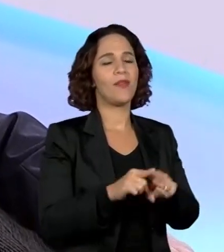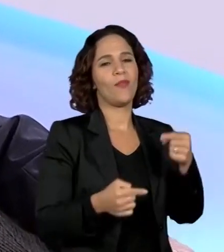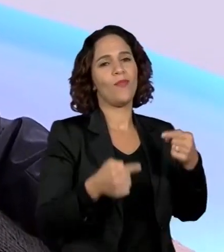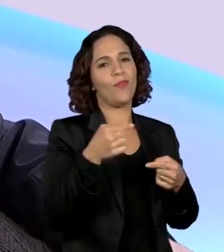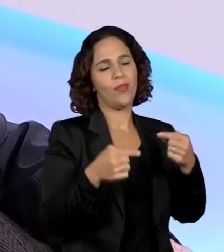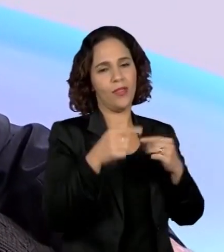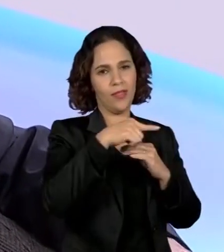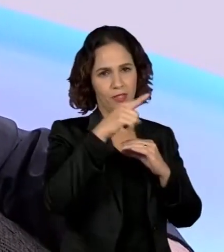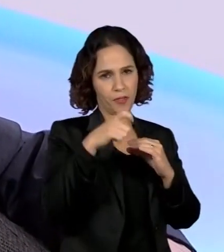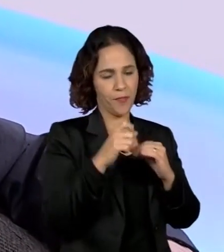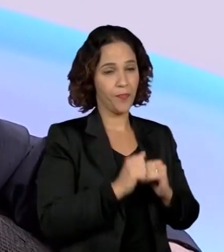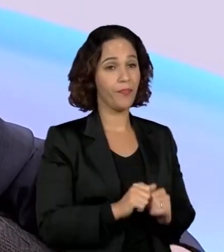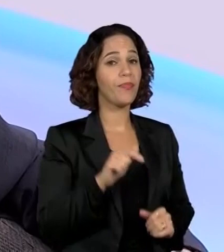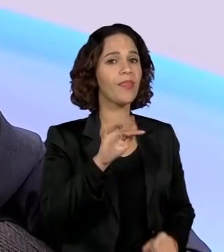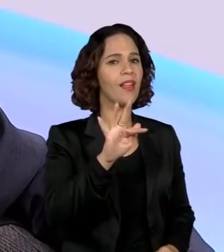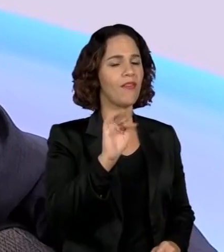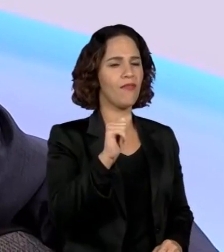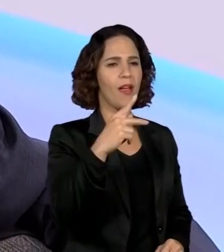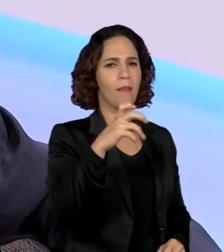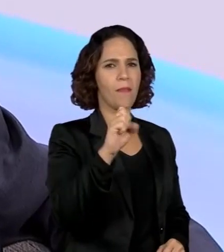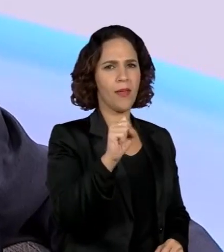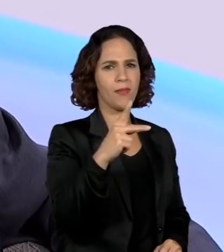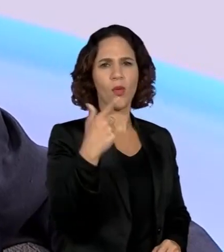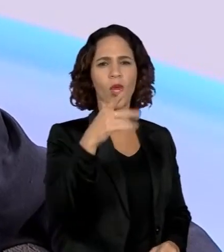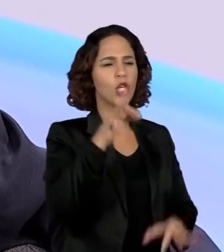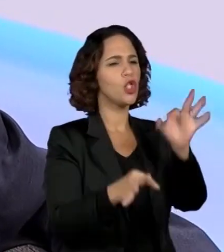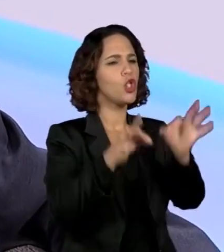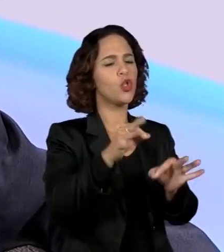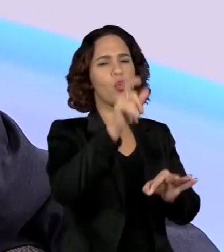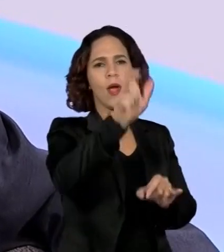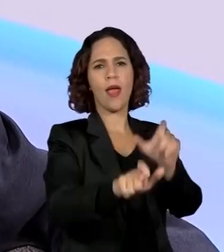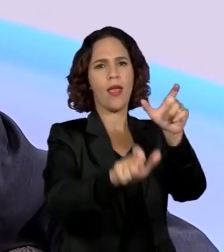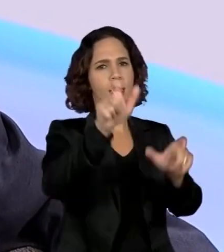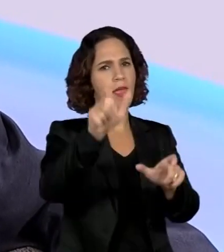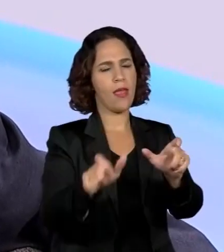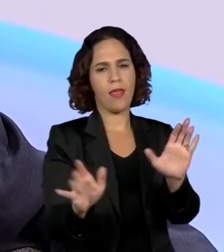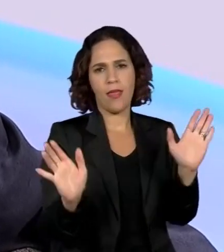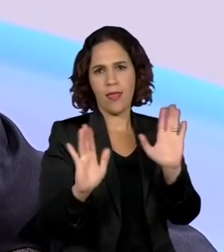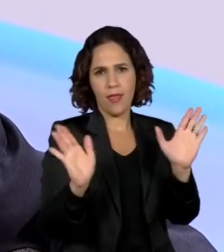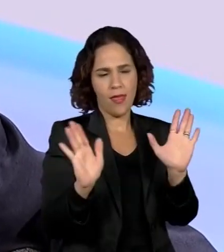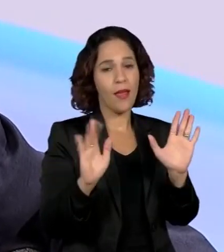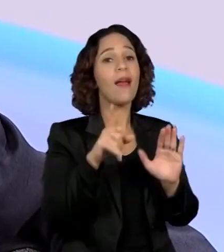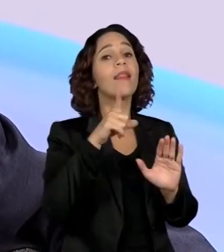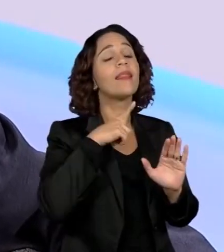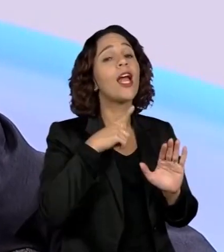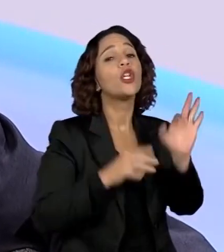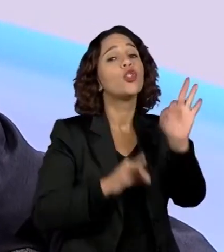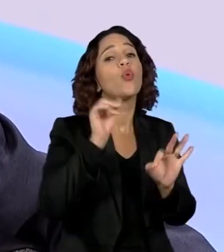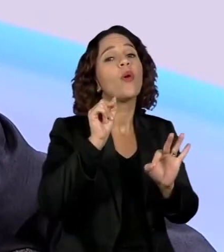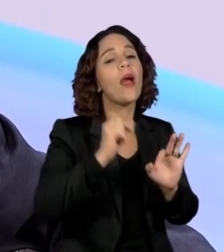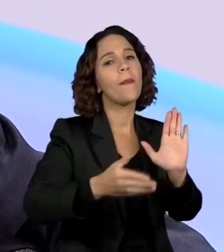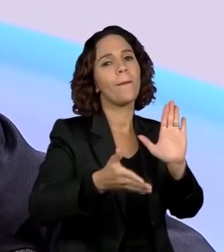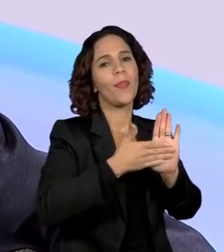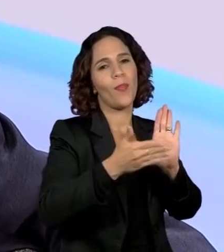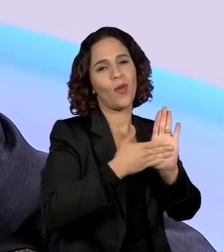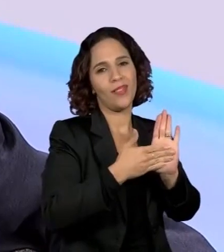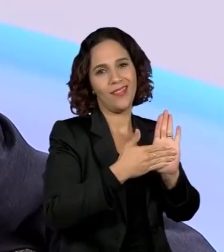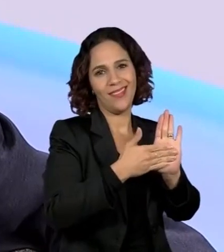A FAPESP não julga cientistas, ela julga projetos, propostas. Então,